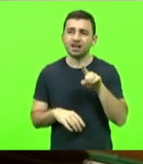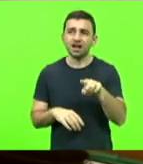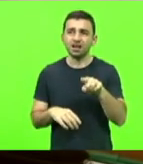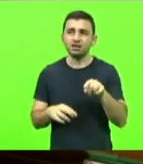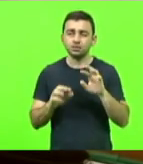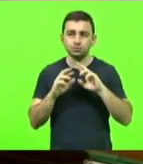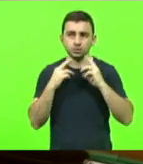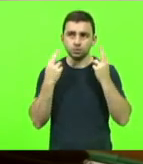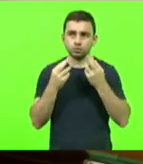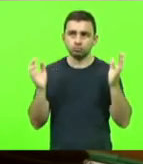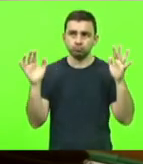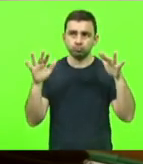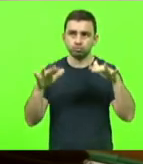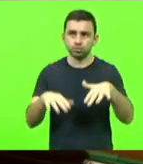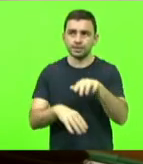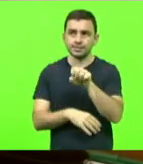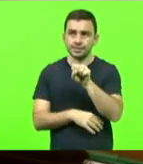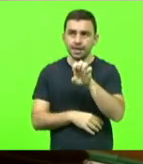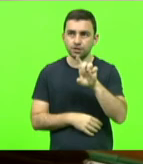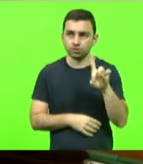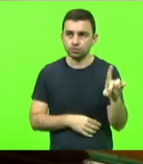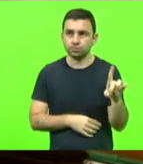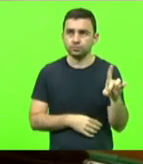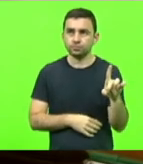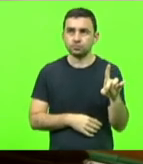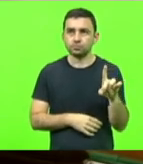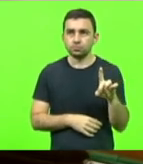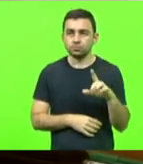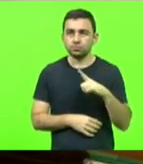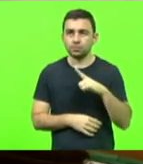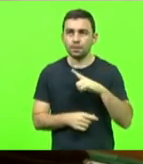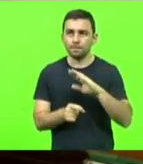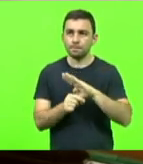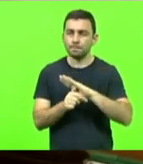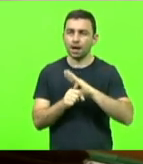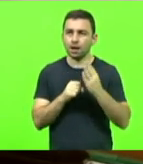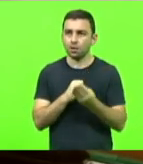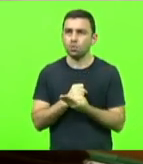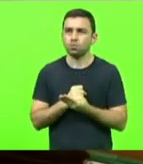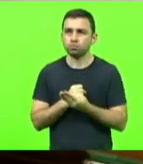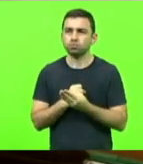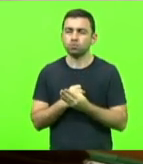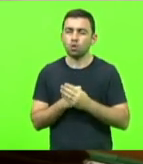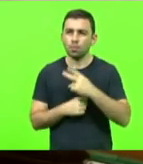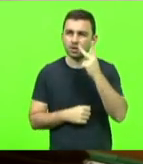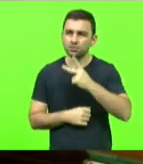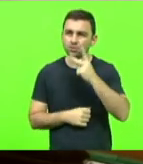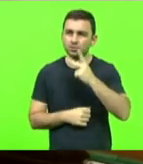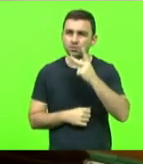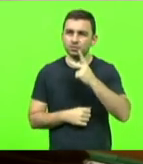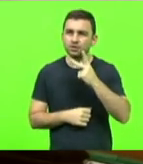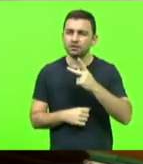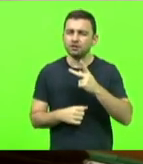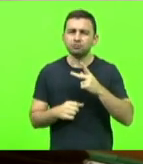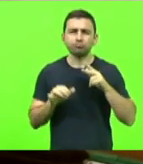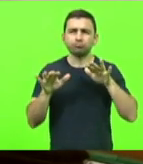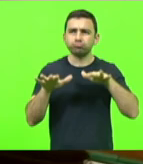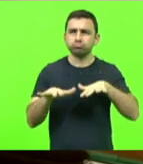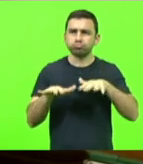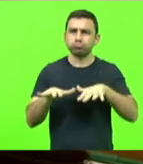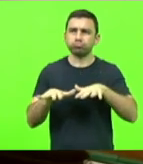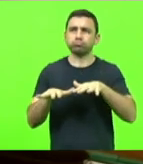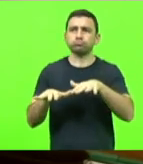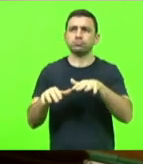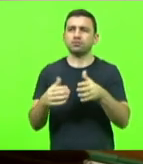em frente à sede da instituição no bairro Cobrasol e ali os manifestantes fizeram